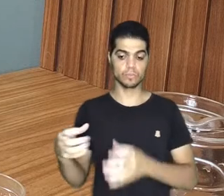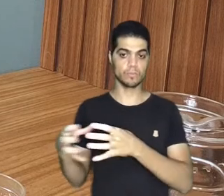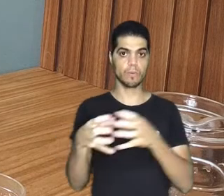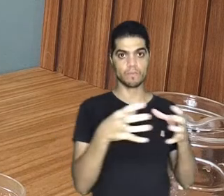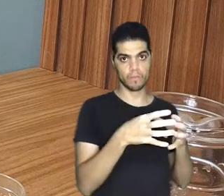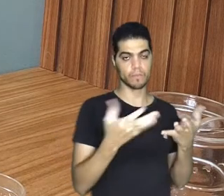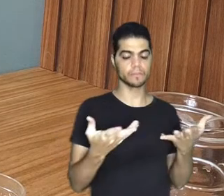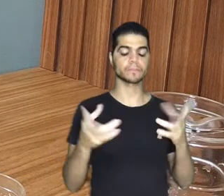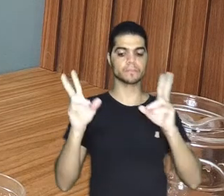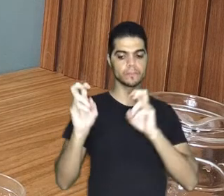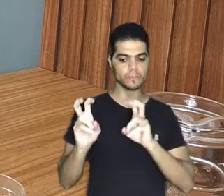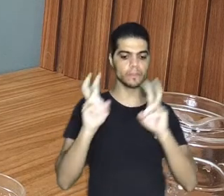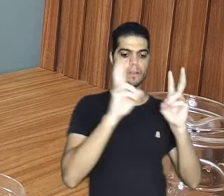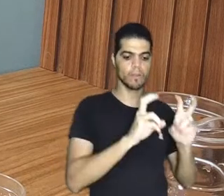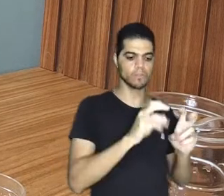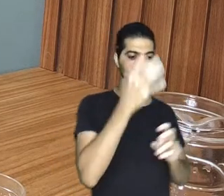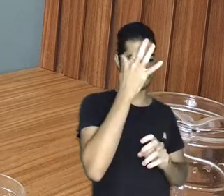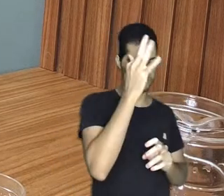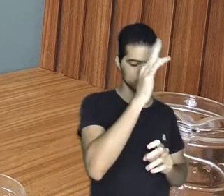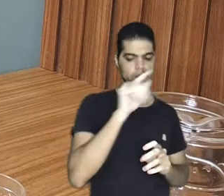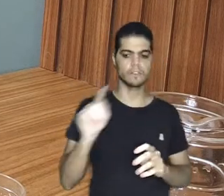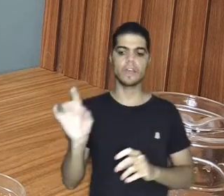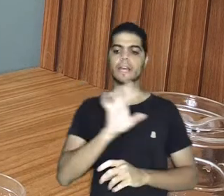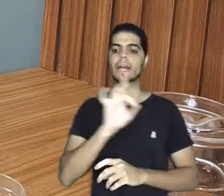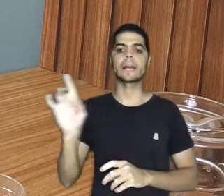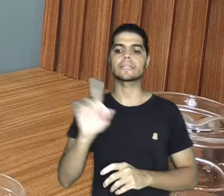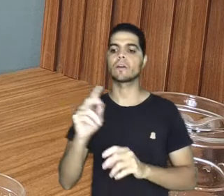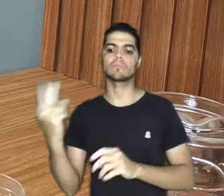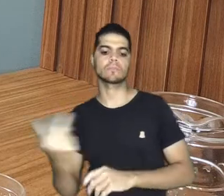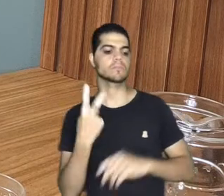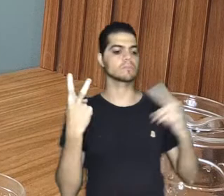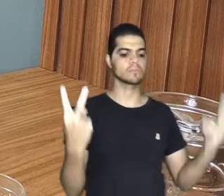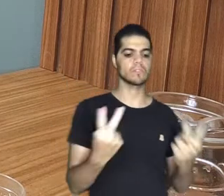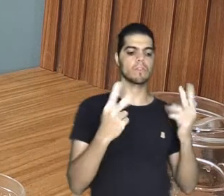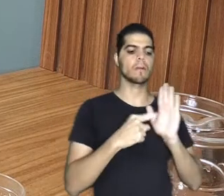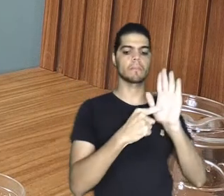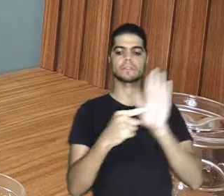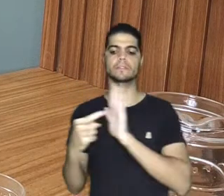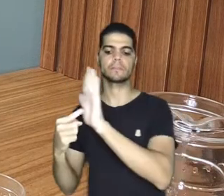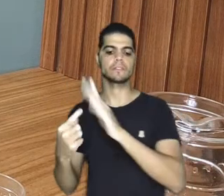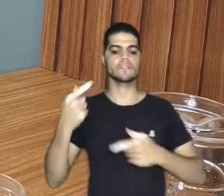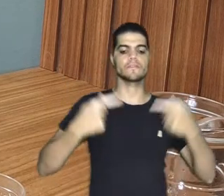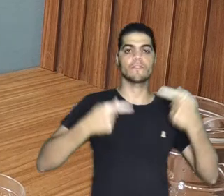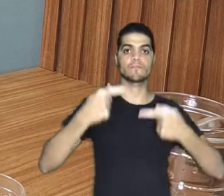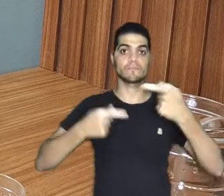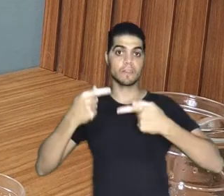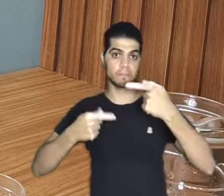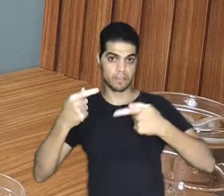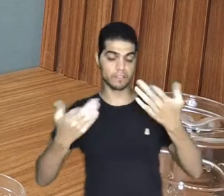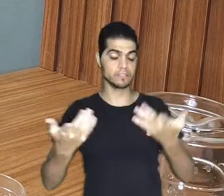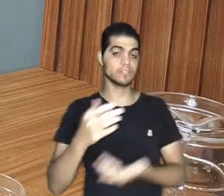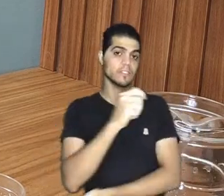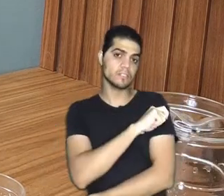usando os modos da Revolução Francesa. No final, cada grupo apresenta, a faz um debate, e assim os alunos